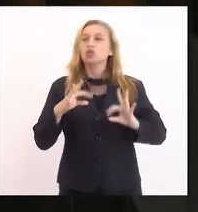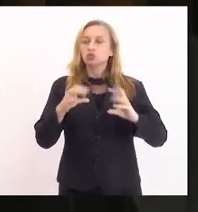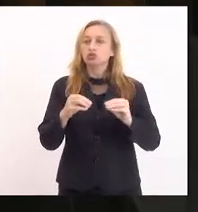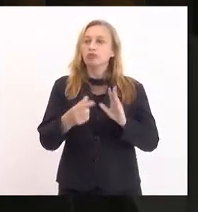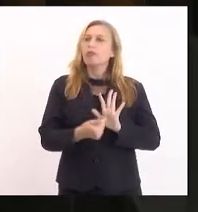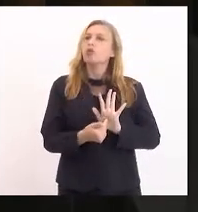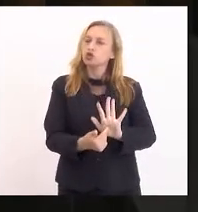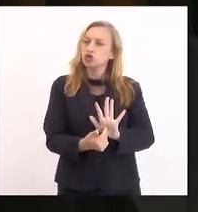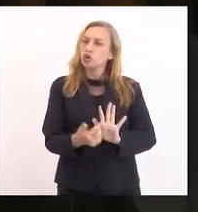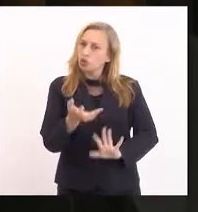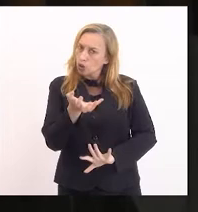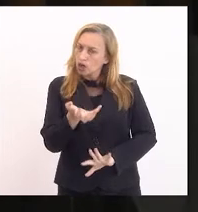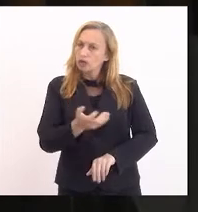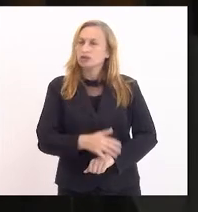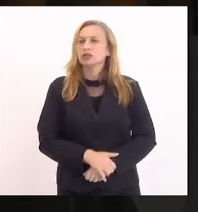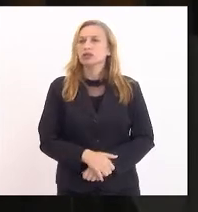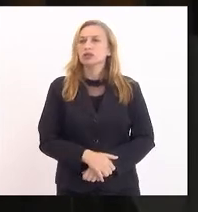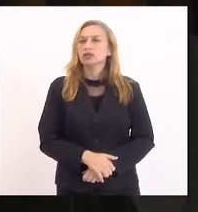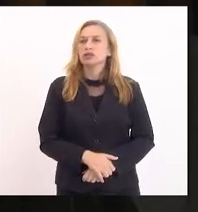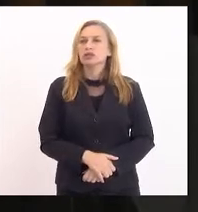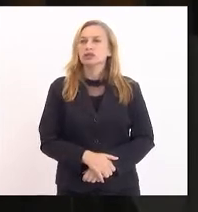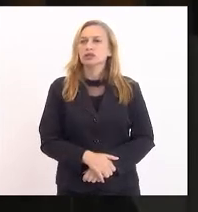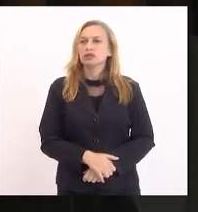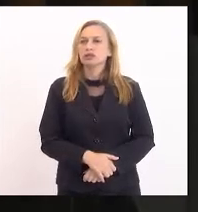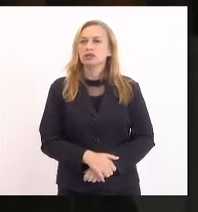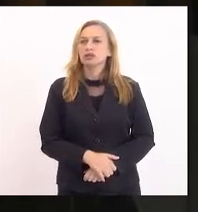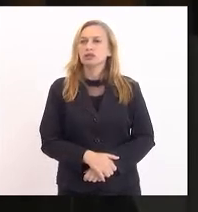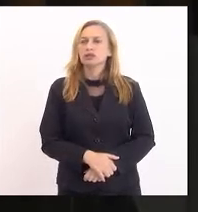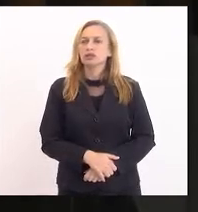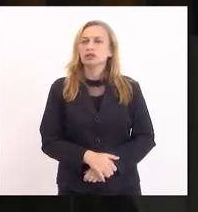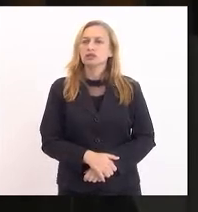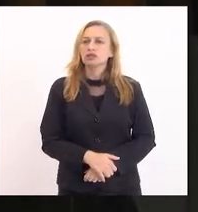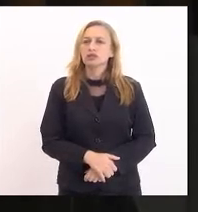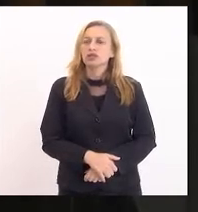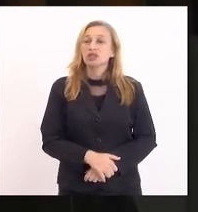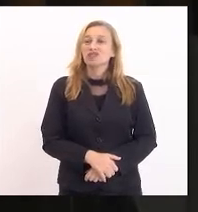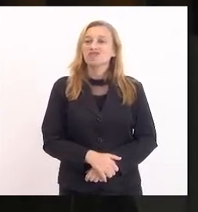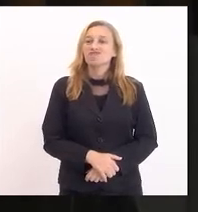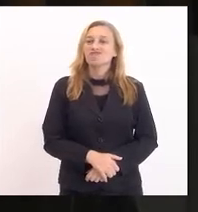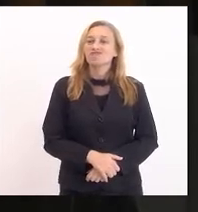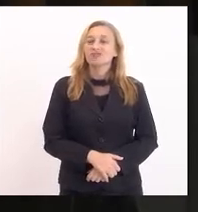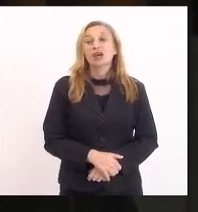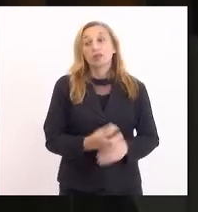aquilo que eu quero, que abala a nossa economia.